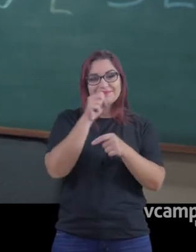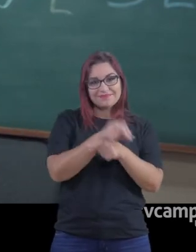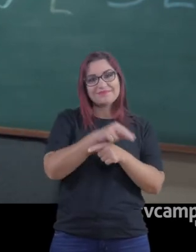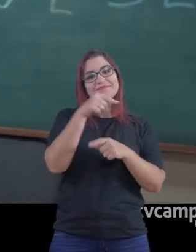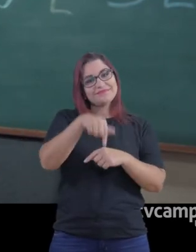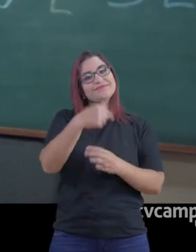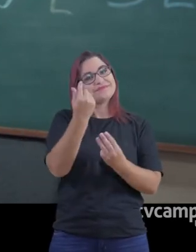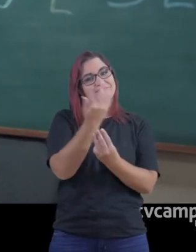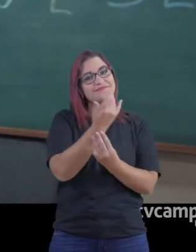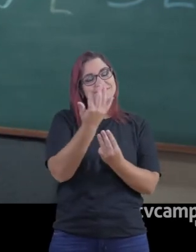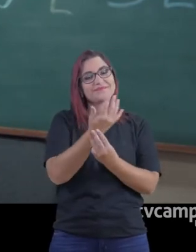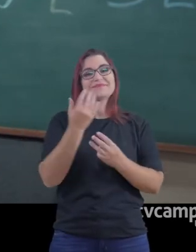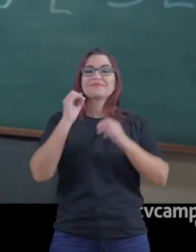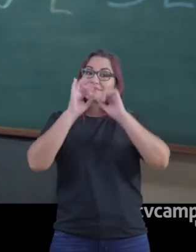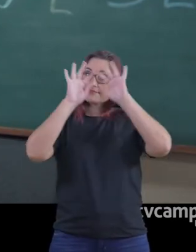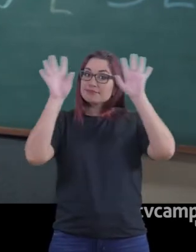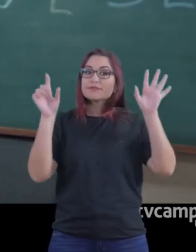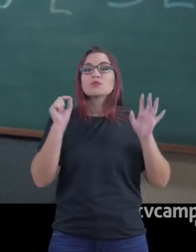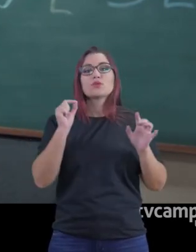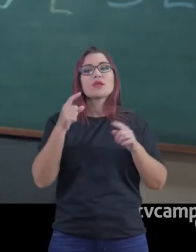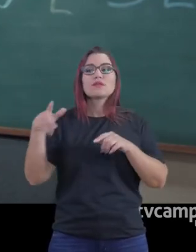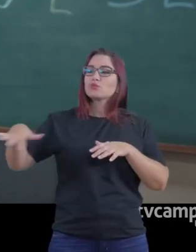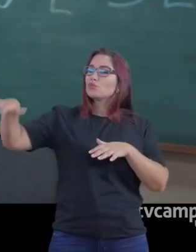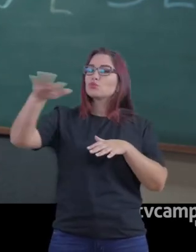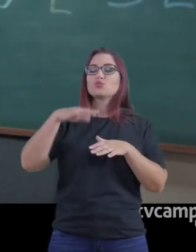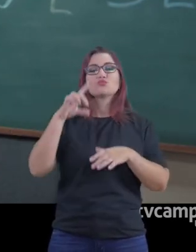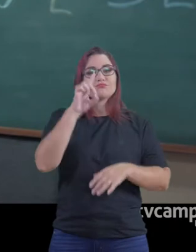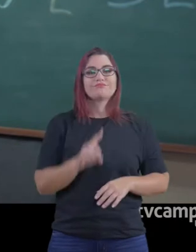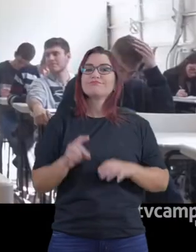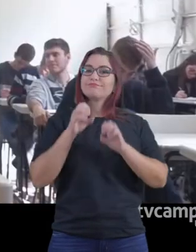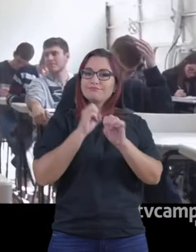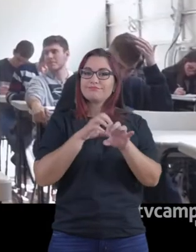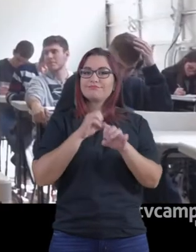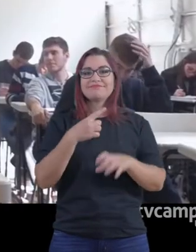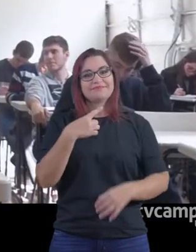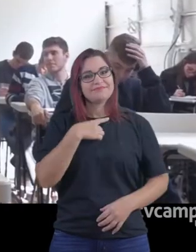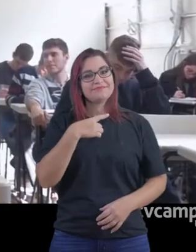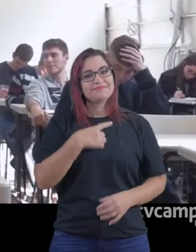que é um avanço também no entendimento do direito à educação no nosso país.